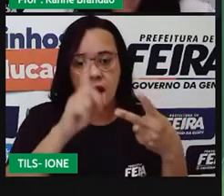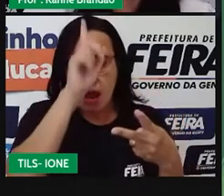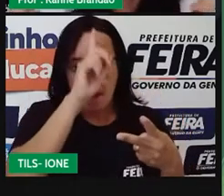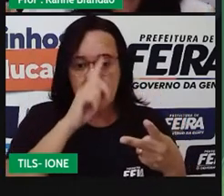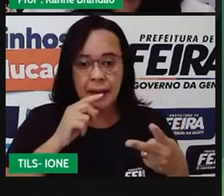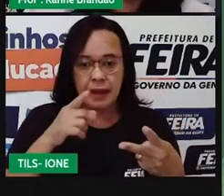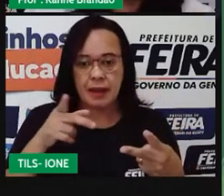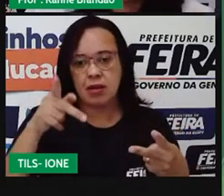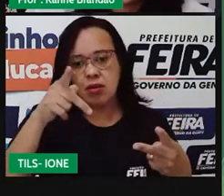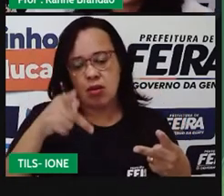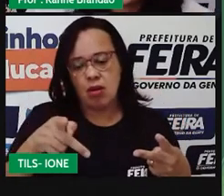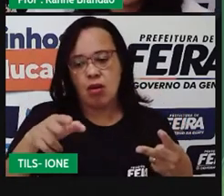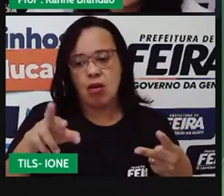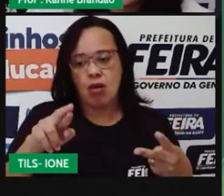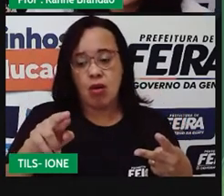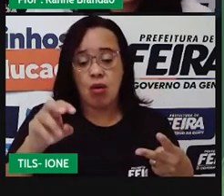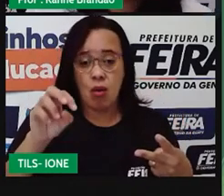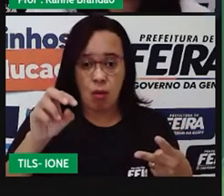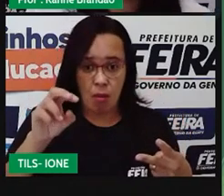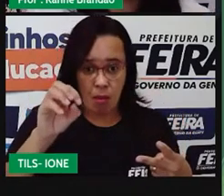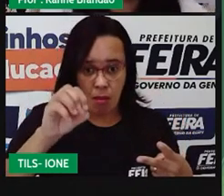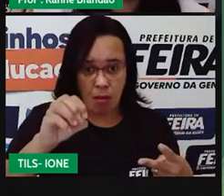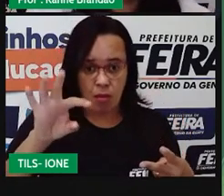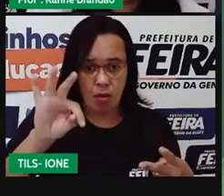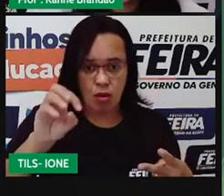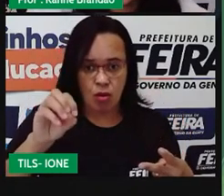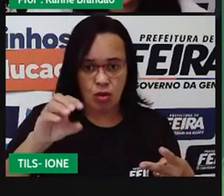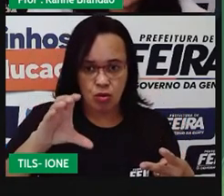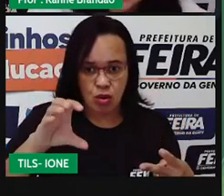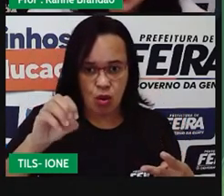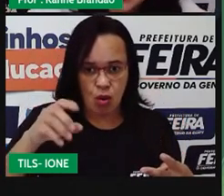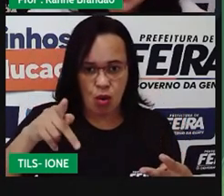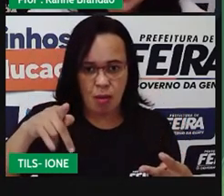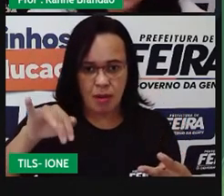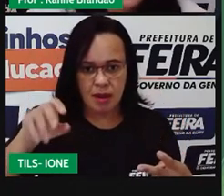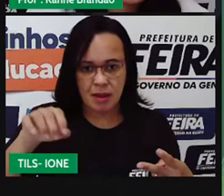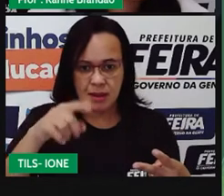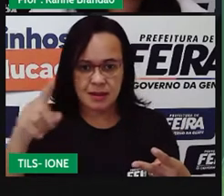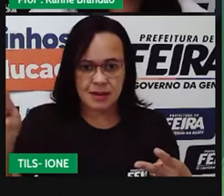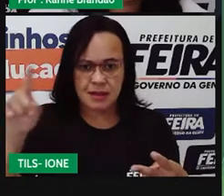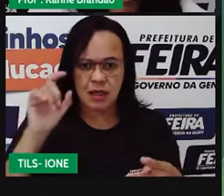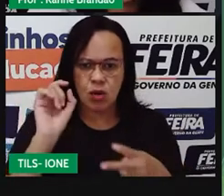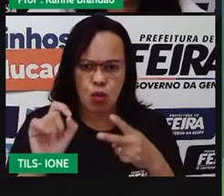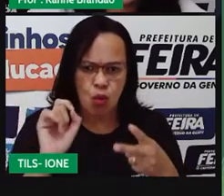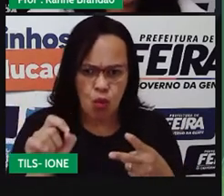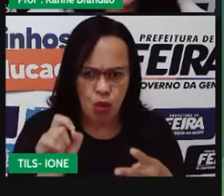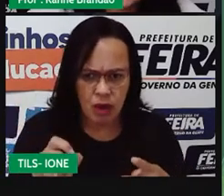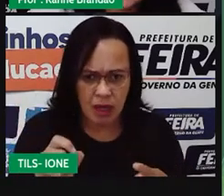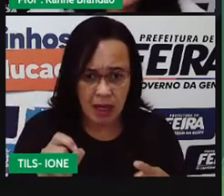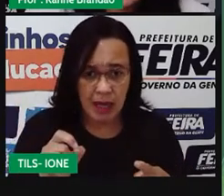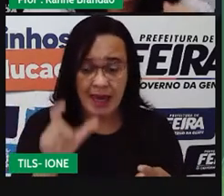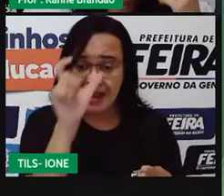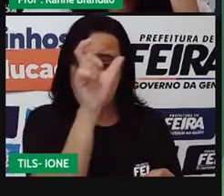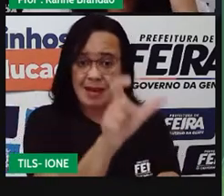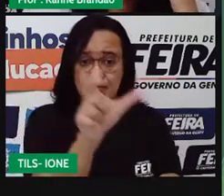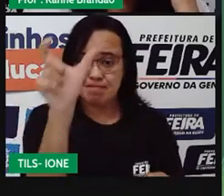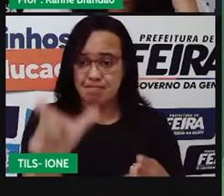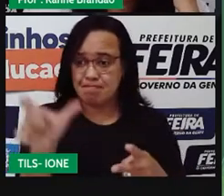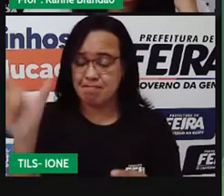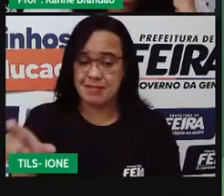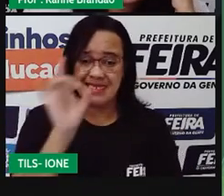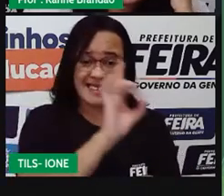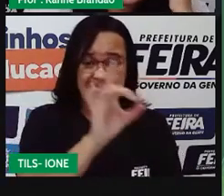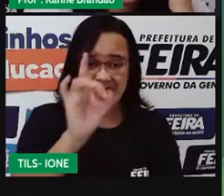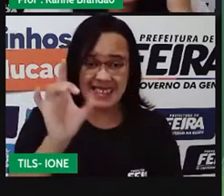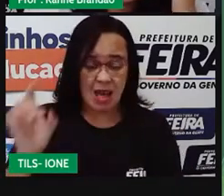indivíduos de espécies diferentes também, que se beneficiam dessa relação, mas eles não dependem. Então, quando a senhora